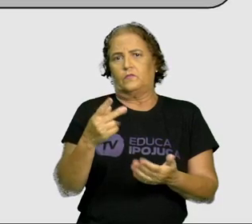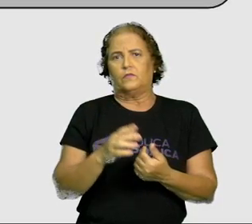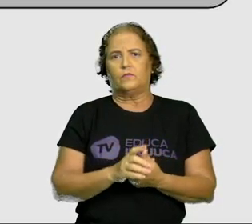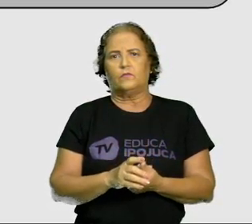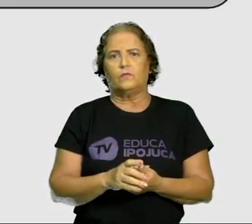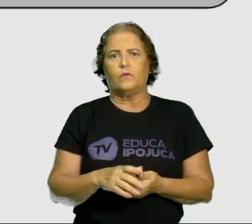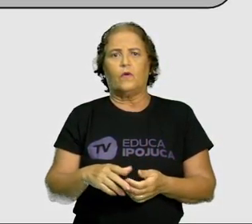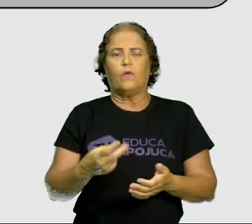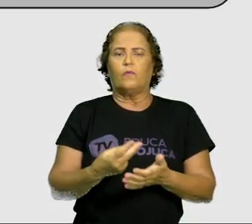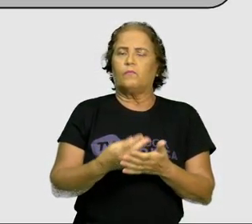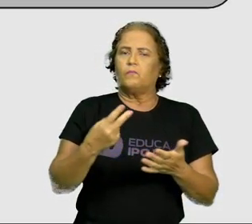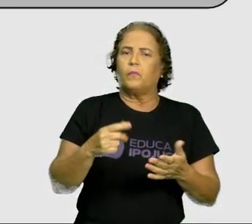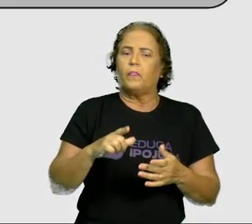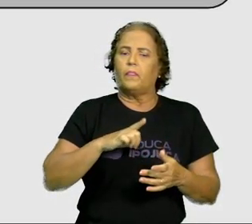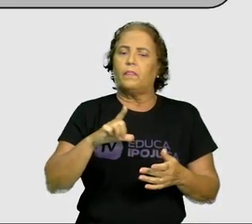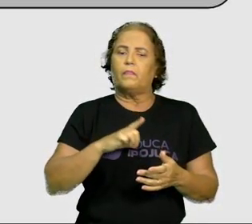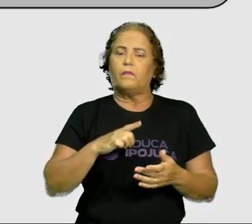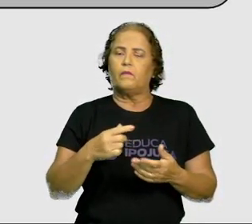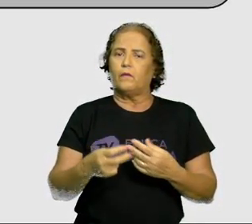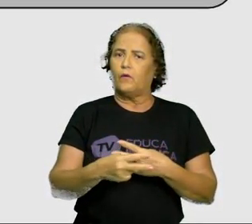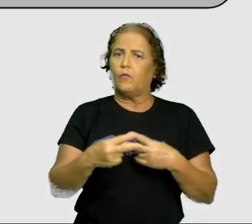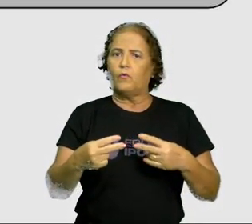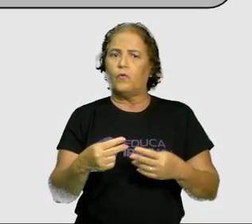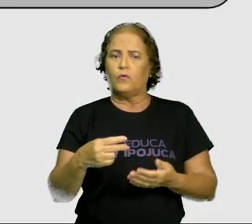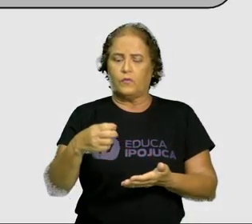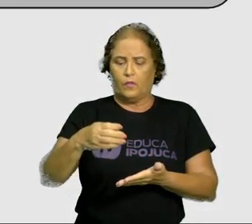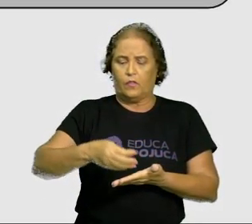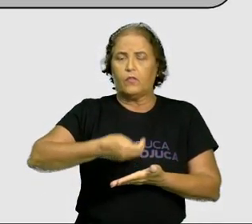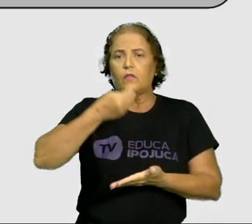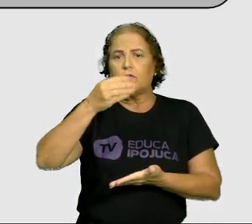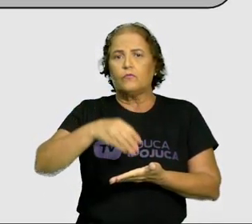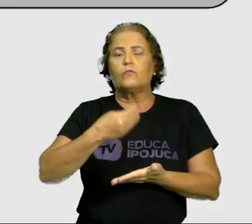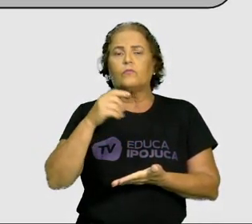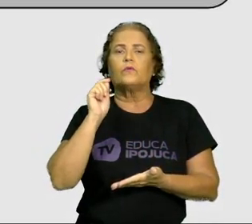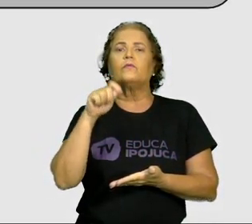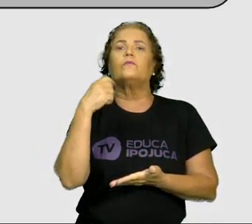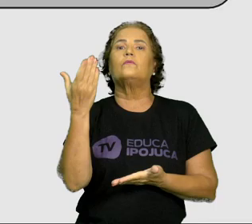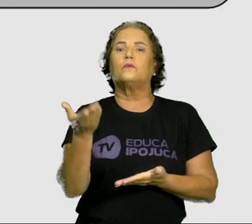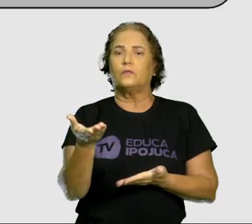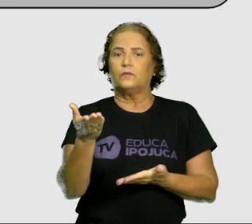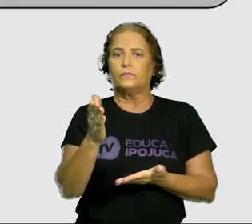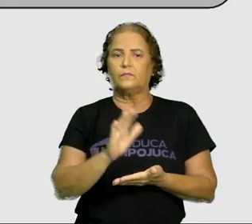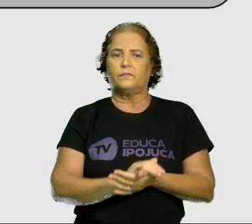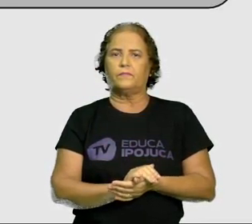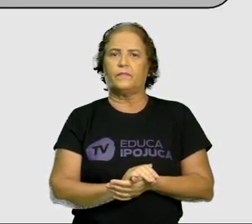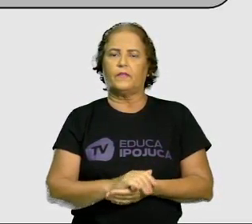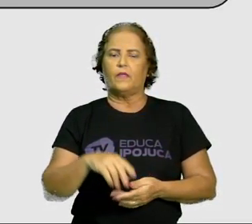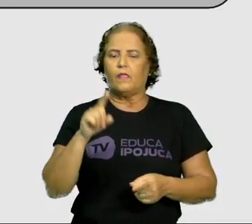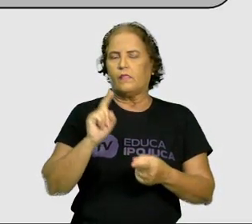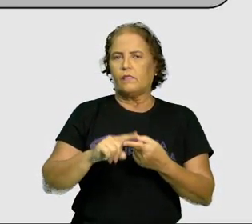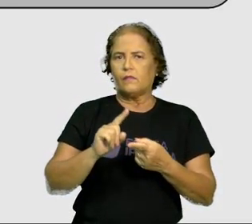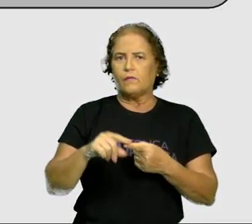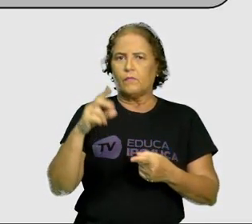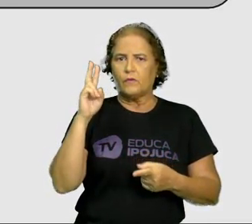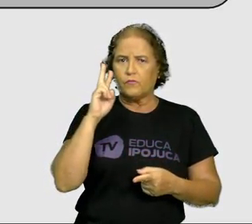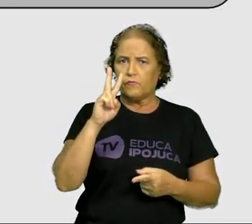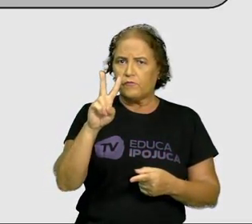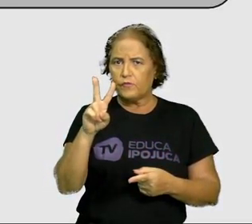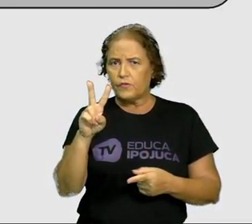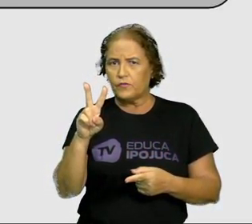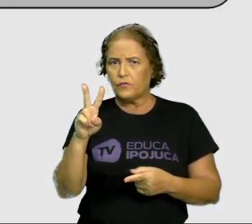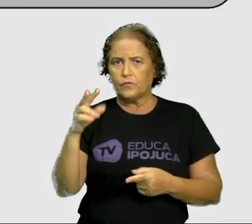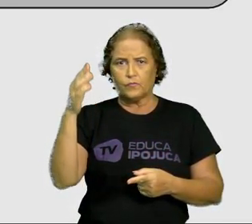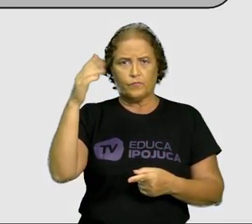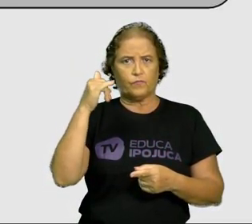estava dentro da sopa. O que seria? Analisando também a imagem da pessoa, ela não tem